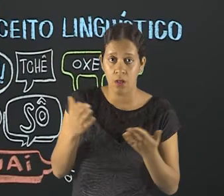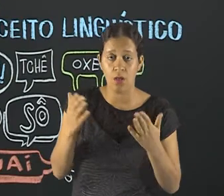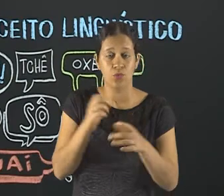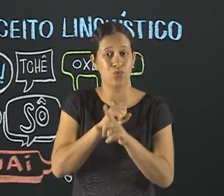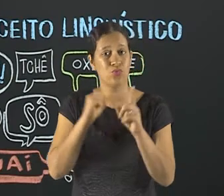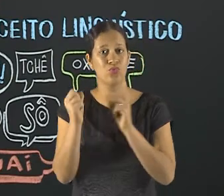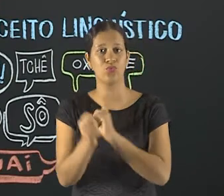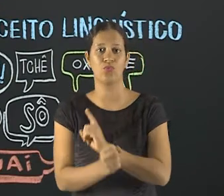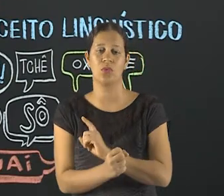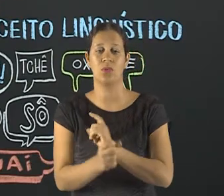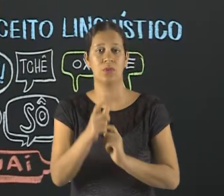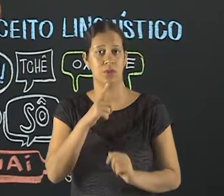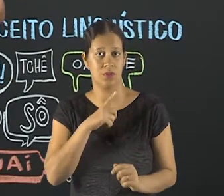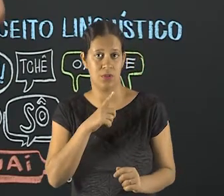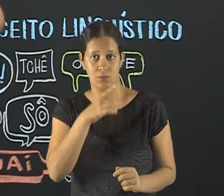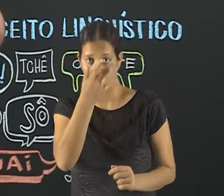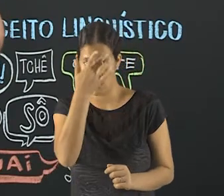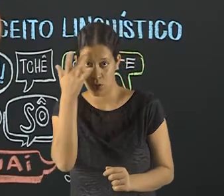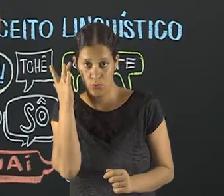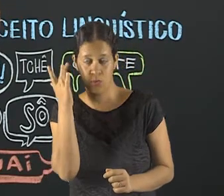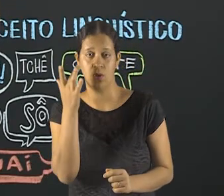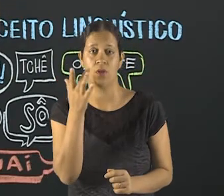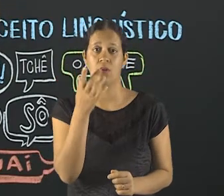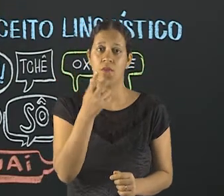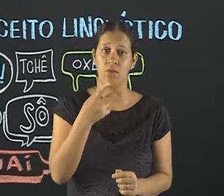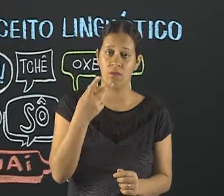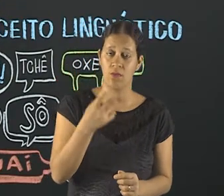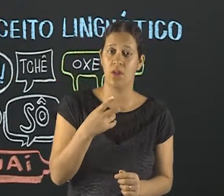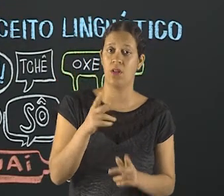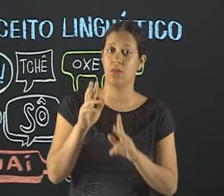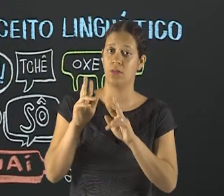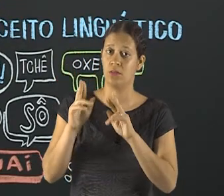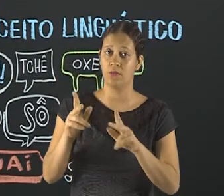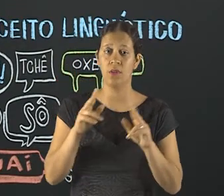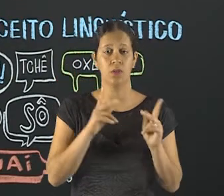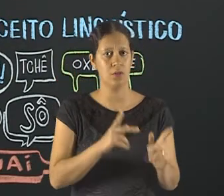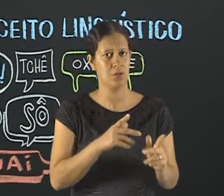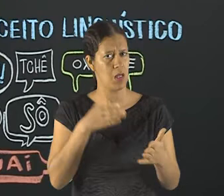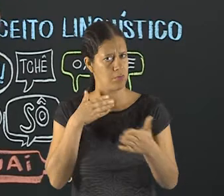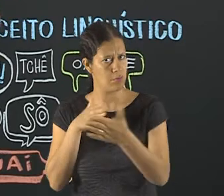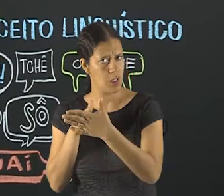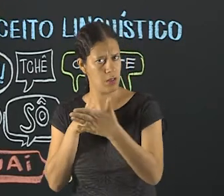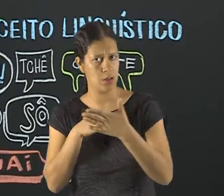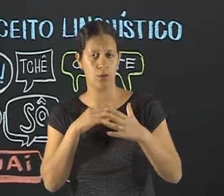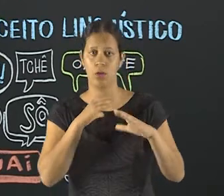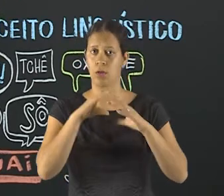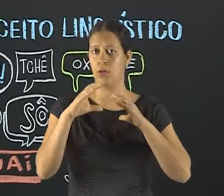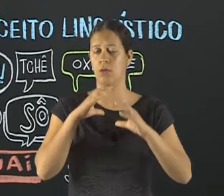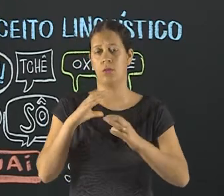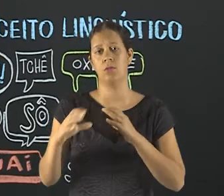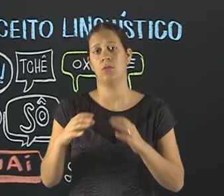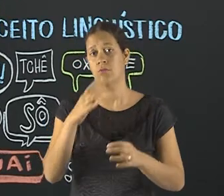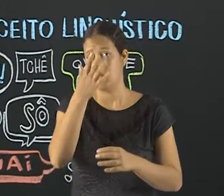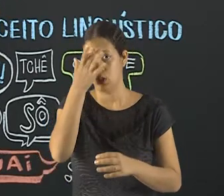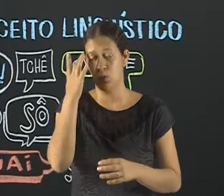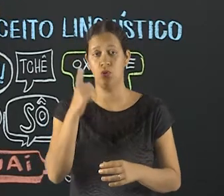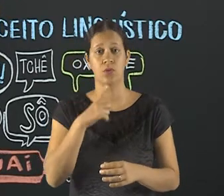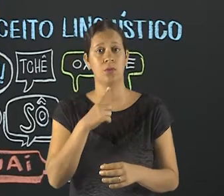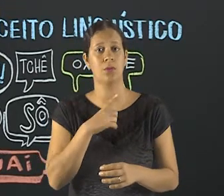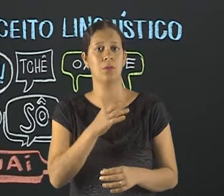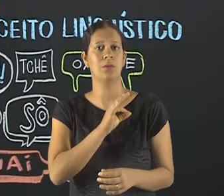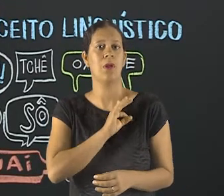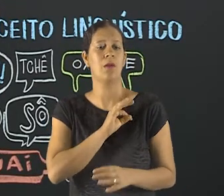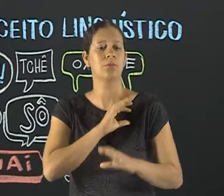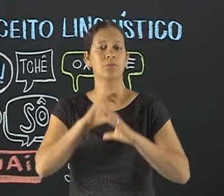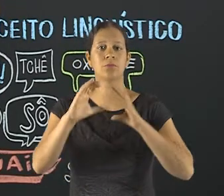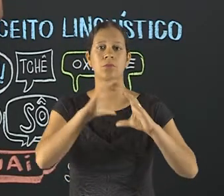distinção social. Tem pessoas que vão falar de um modo diferente do outro. Isso vai impedir a comunicação? Claro que não. As pessoas desenvolvem técnicas,